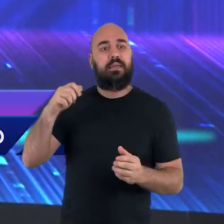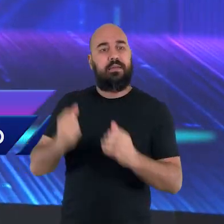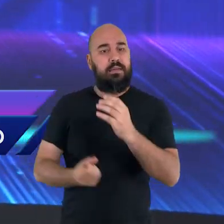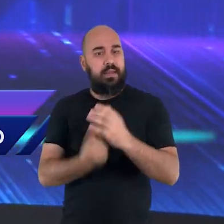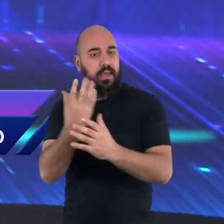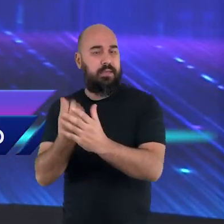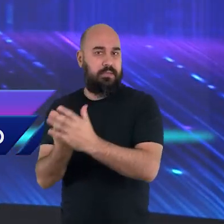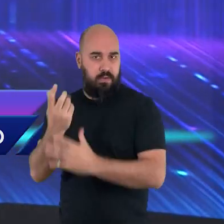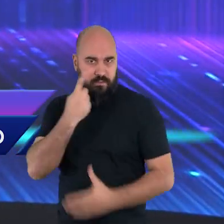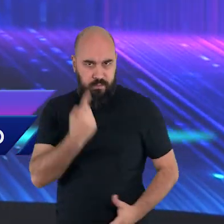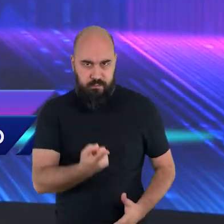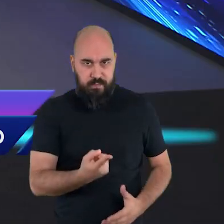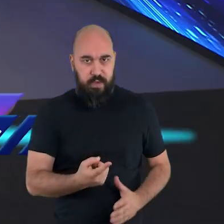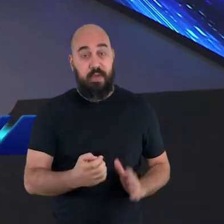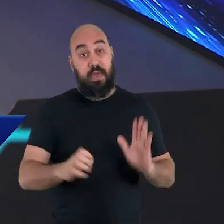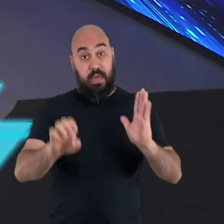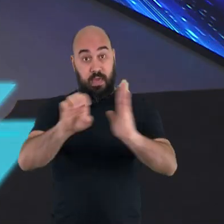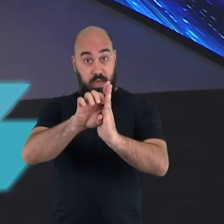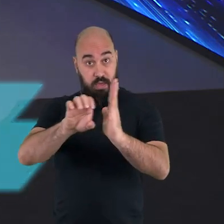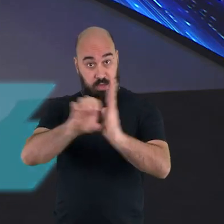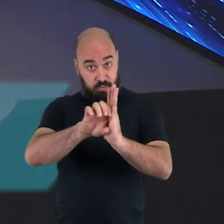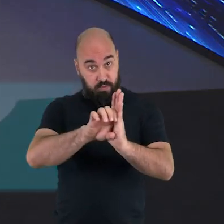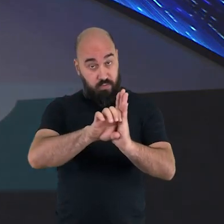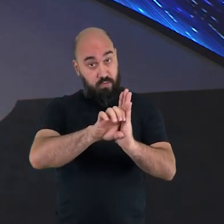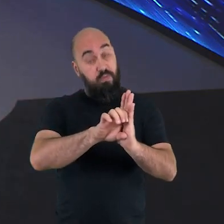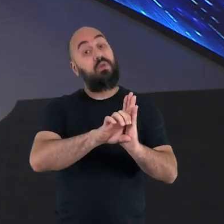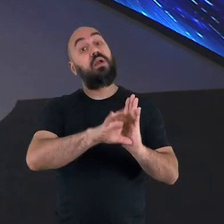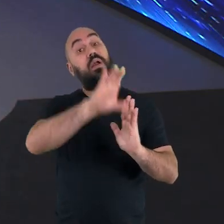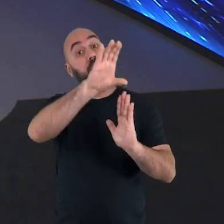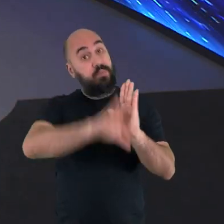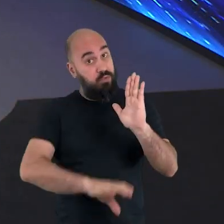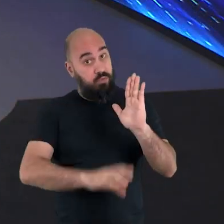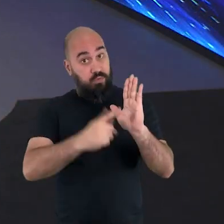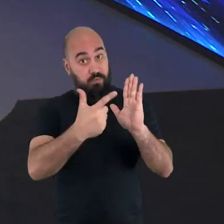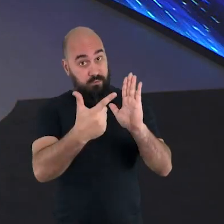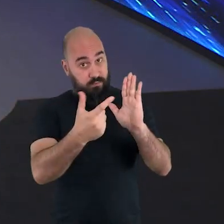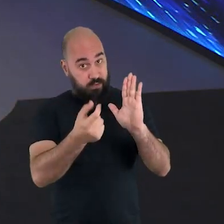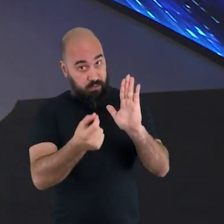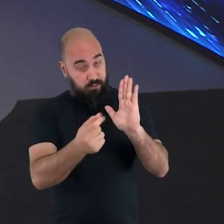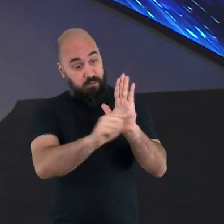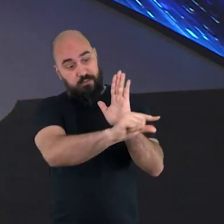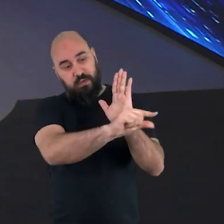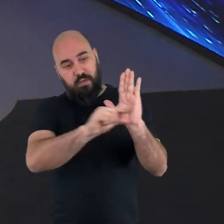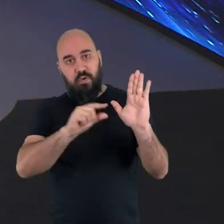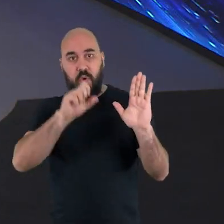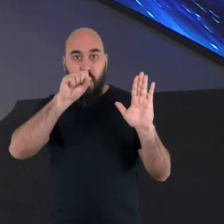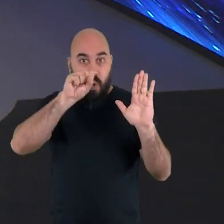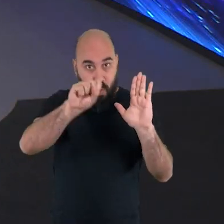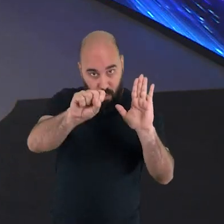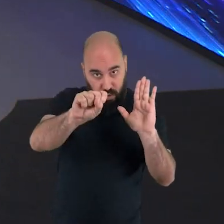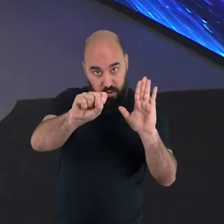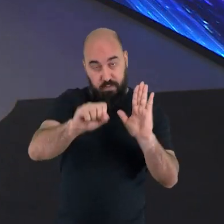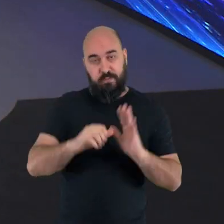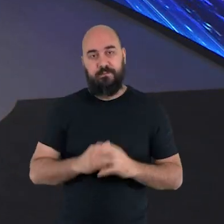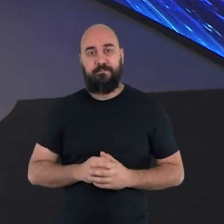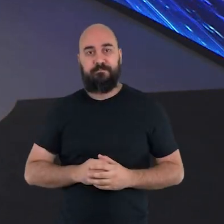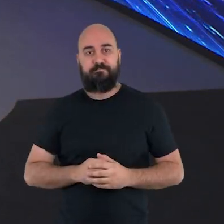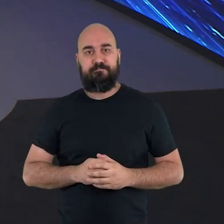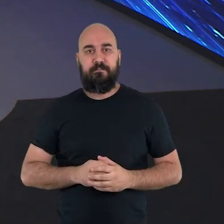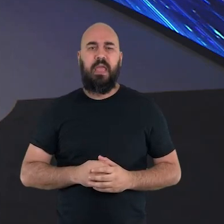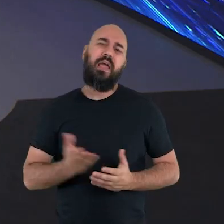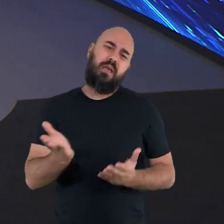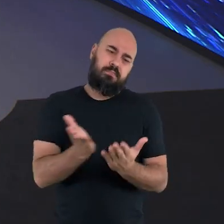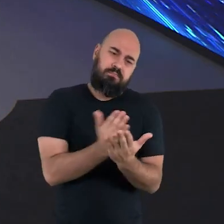Bíblia aí, vamos a Êxodo, capítulo 20, versículo 8. Êxodo, lá no comecinho,